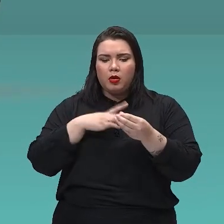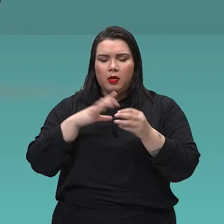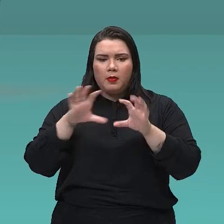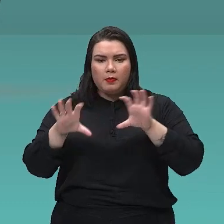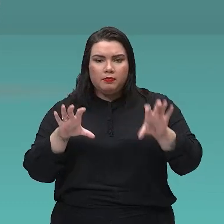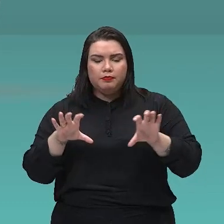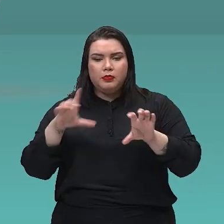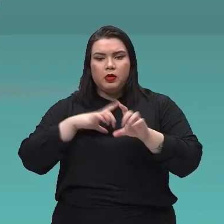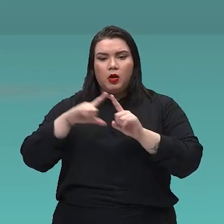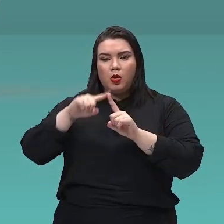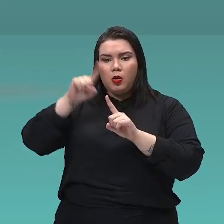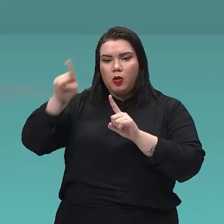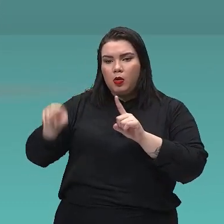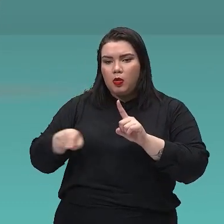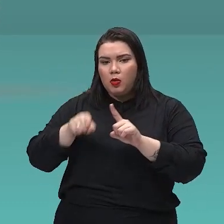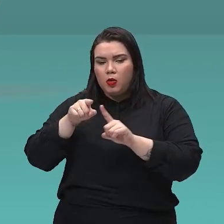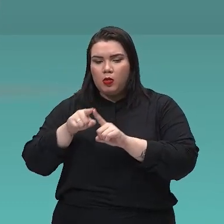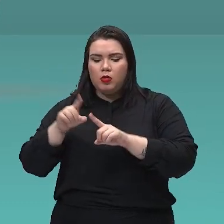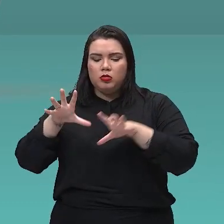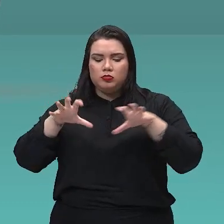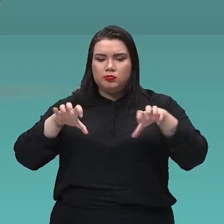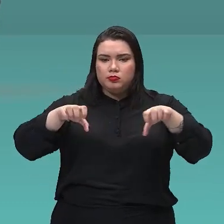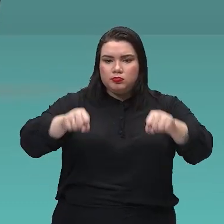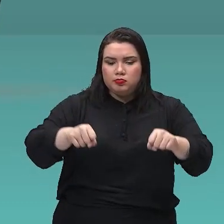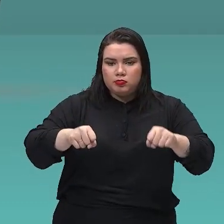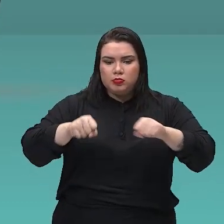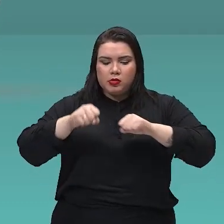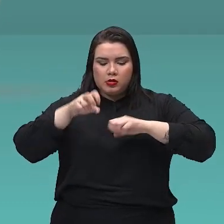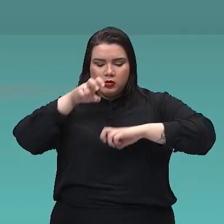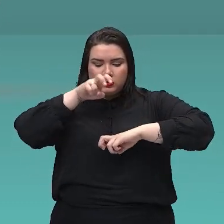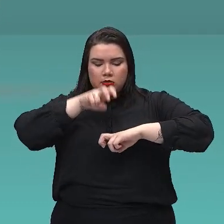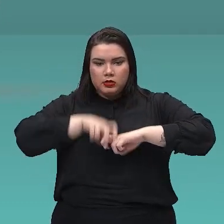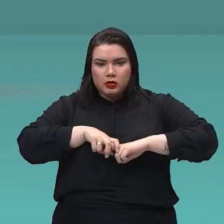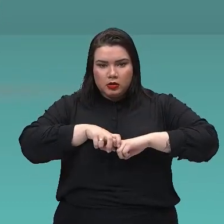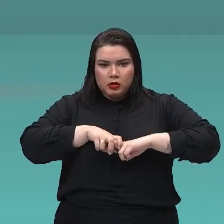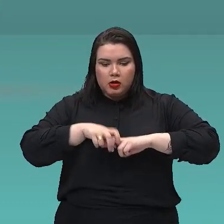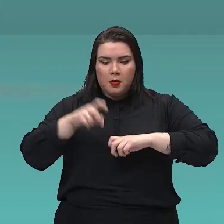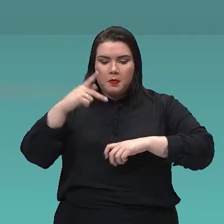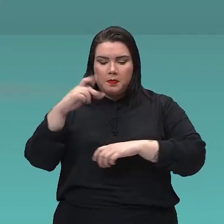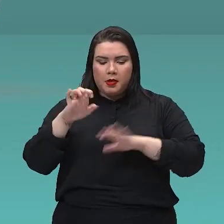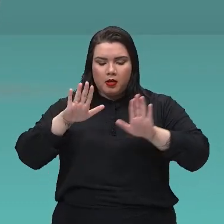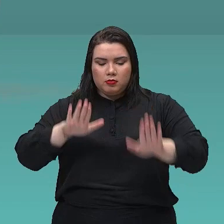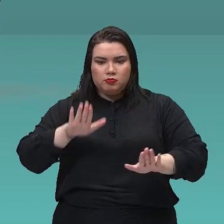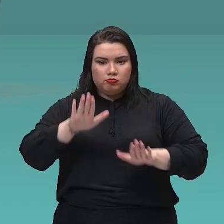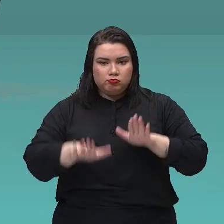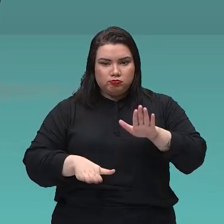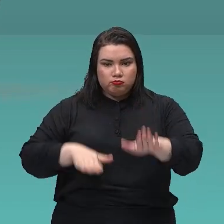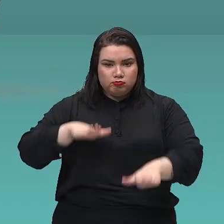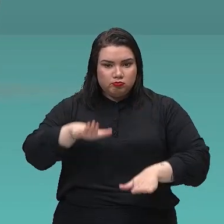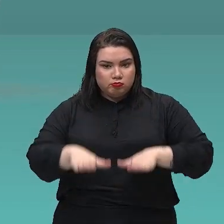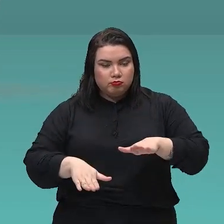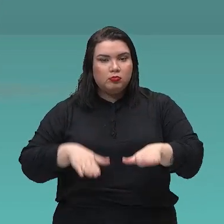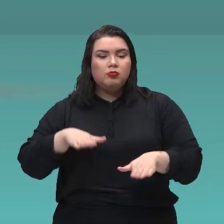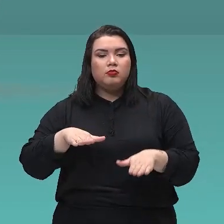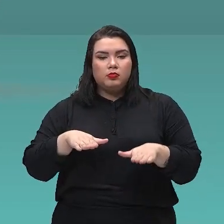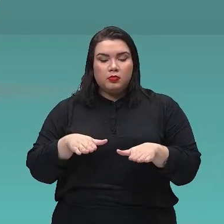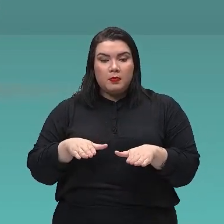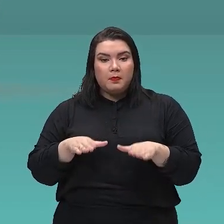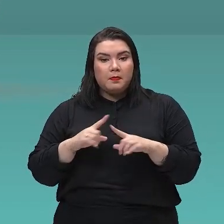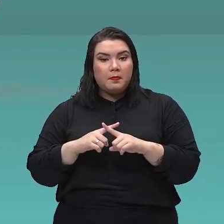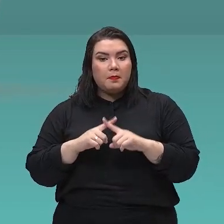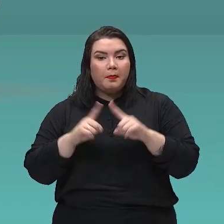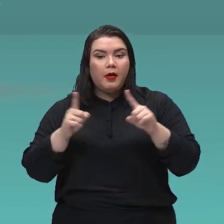rodas, tem o guidom, tem o assento, tem o pedal. Mas também, nessa